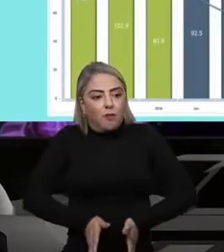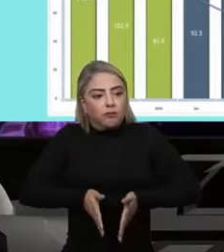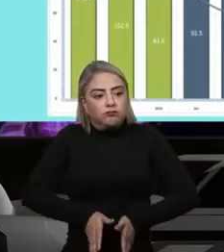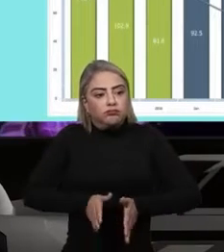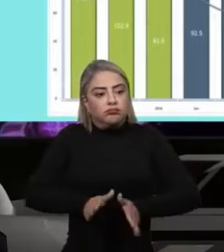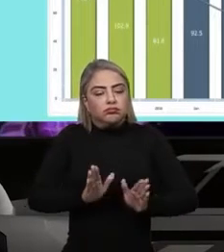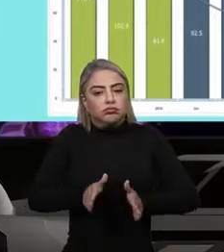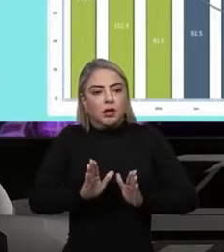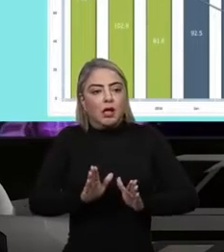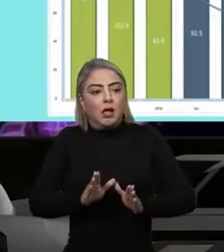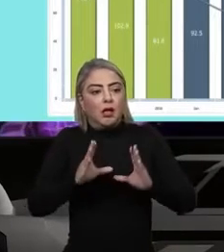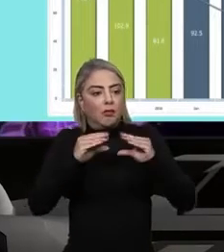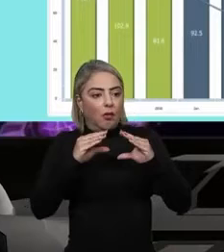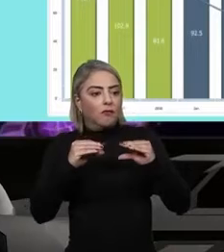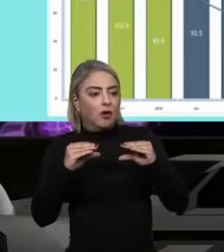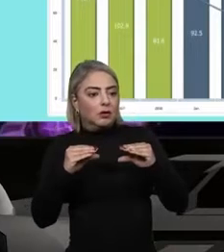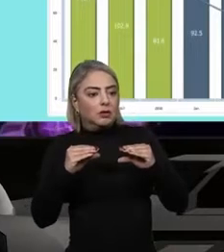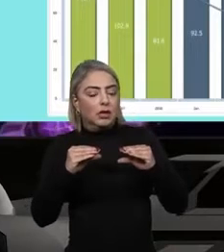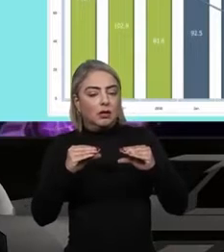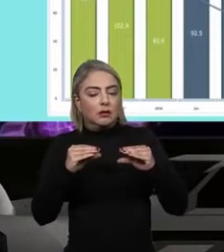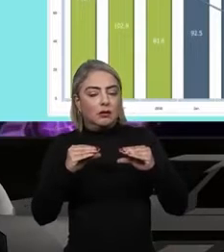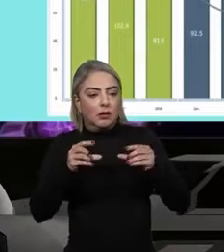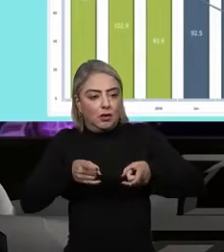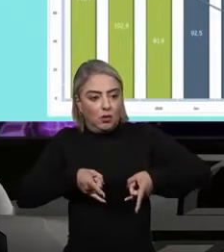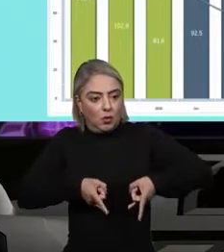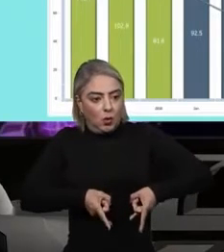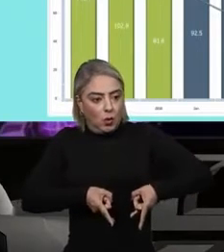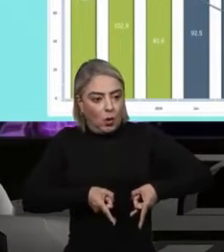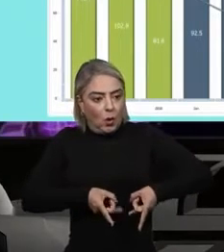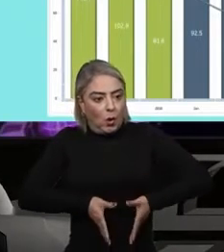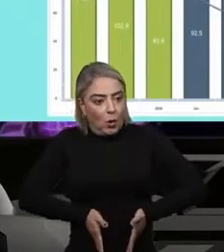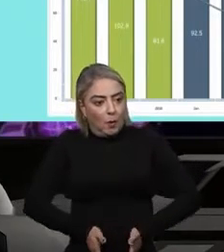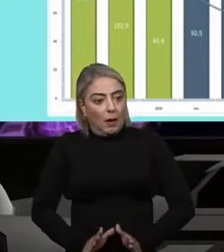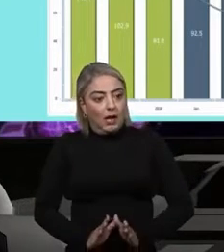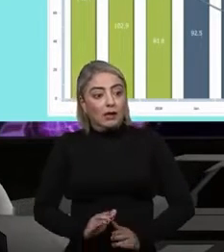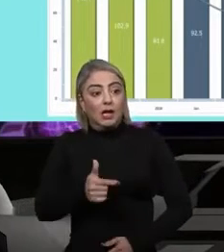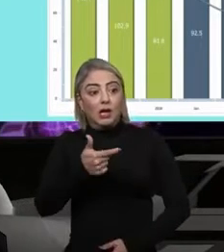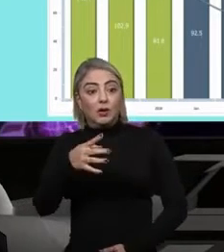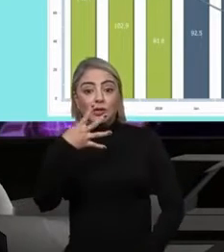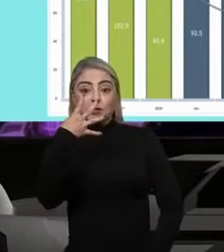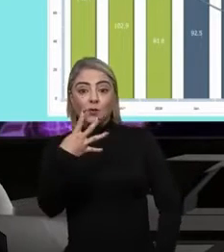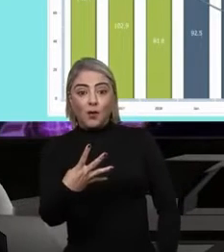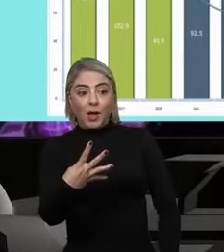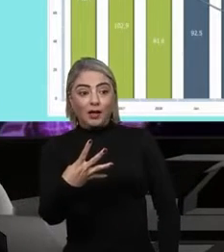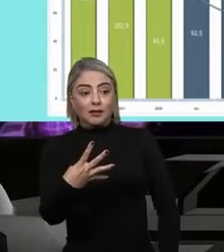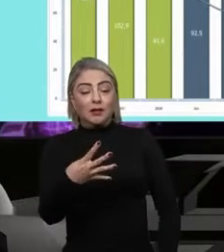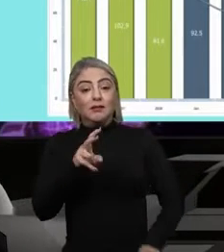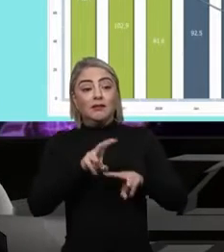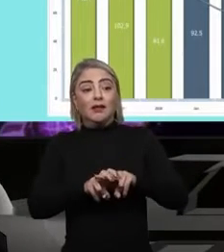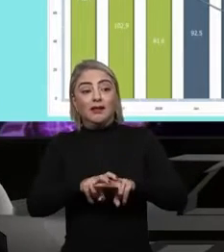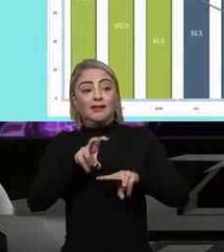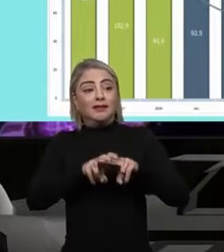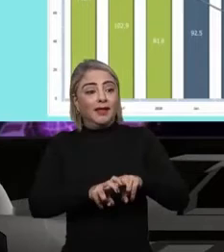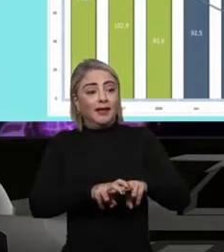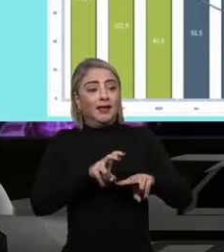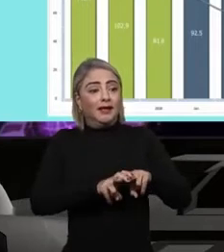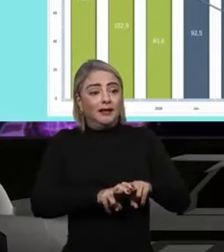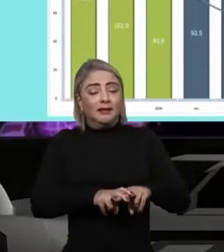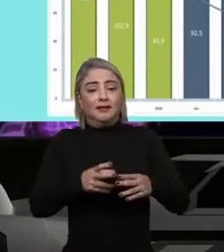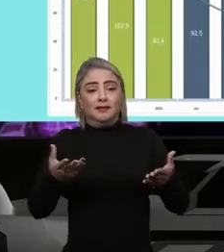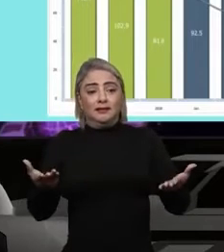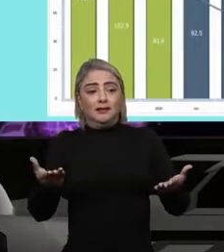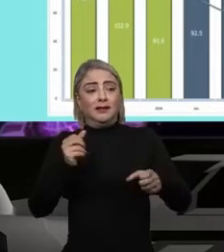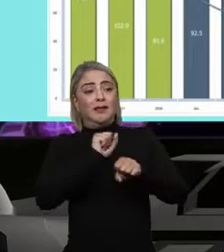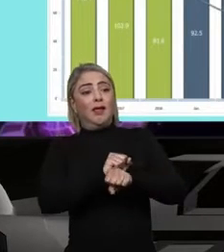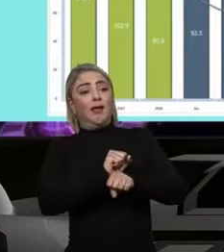confortavelmente acomodadas no leito de parto, e outras 4 estavam sentadas numa cadeira, numa poltrona, à